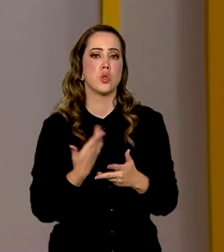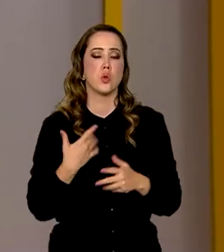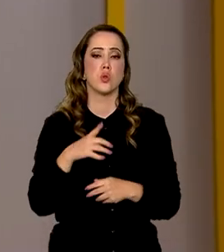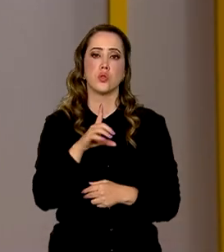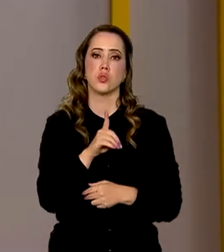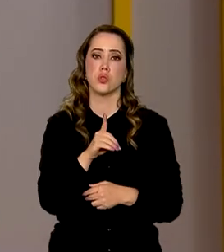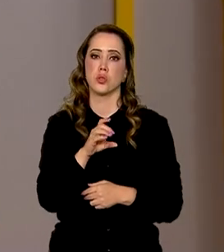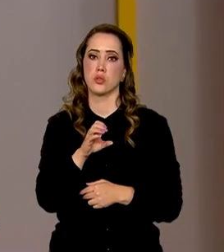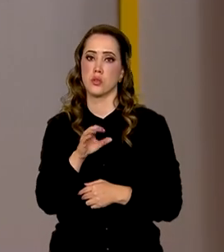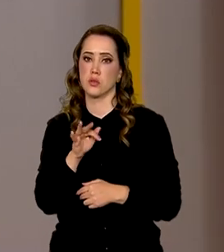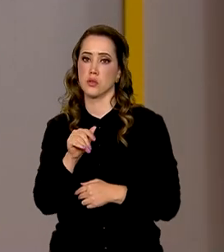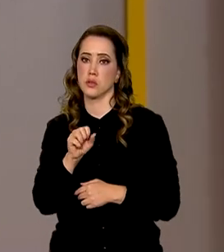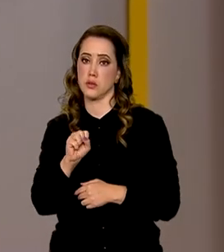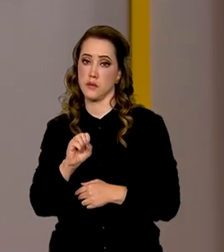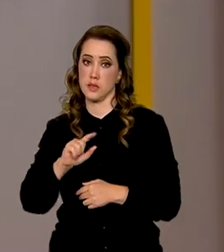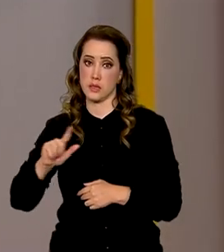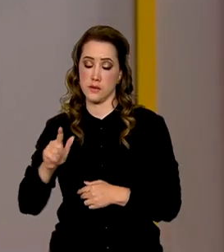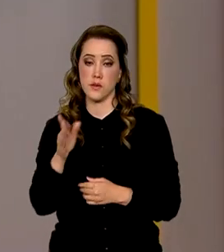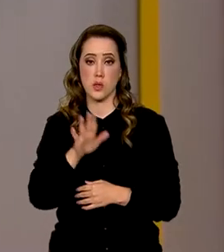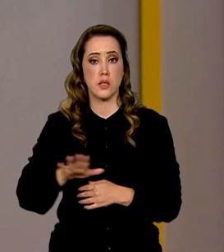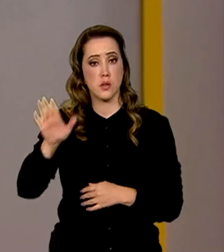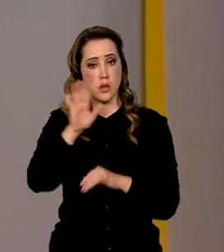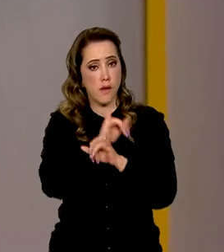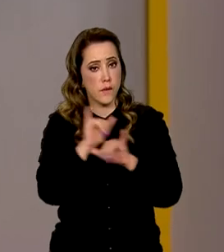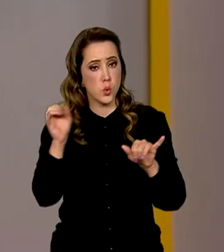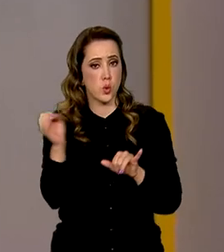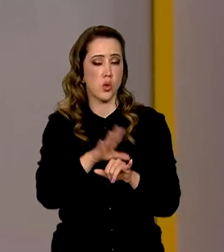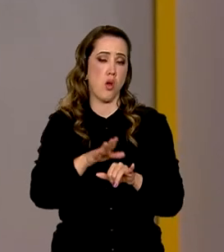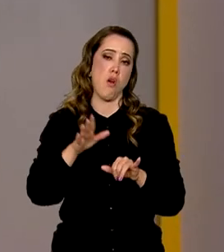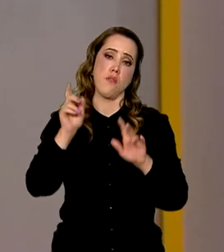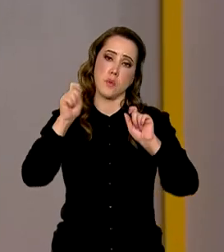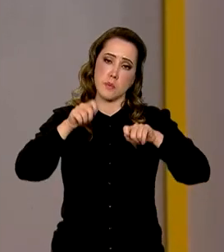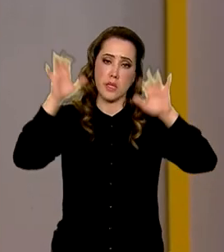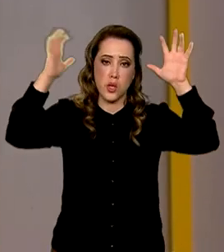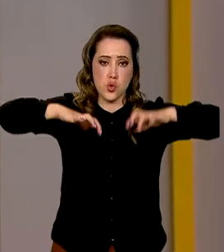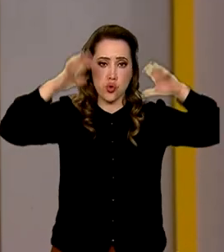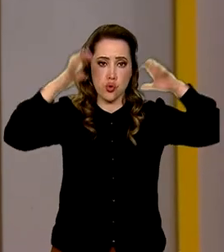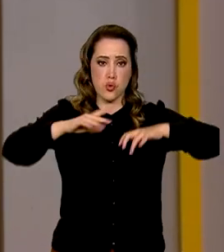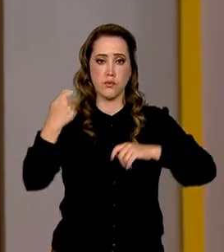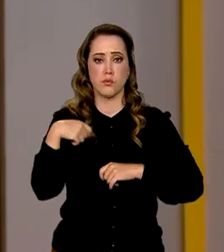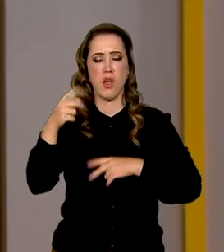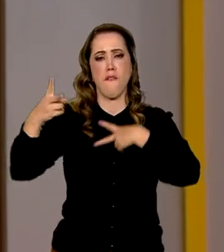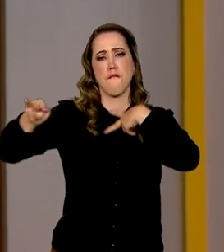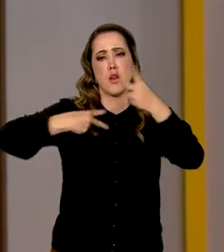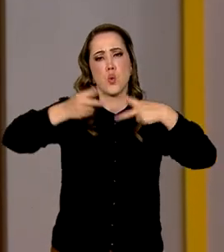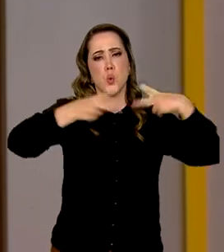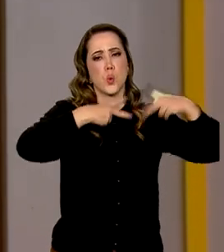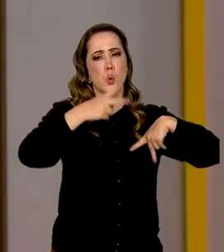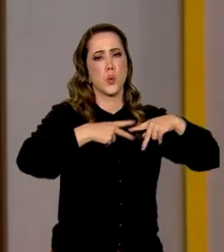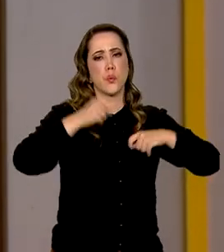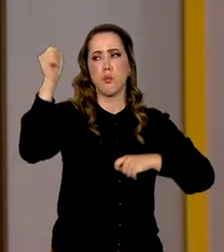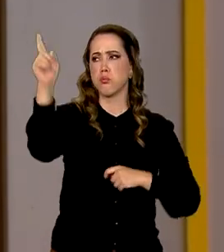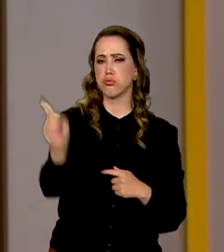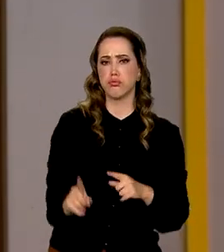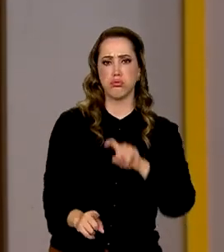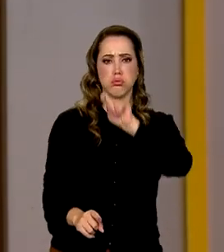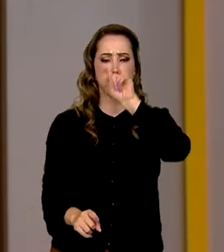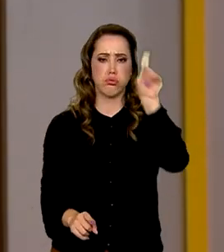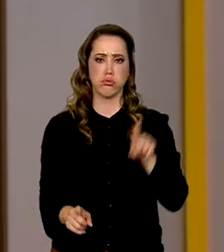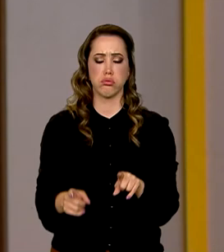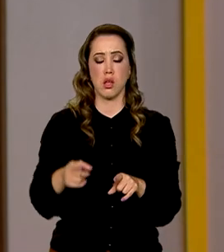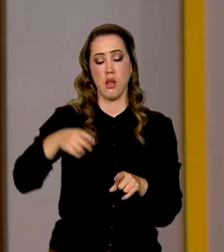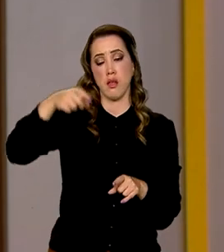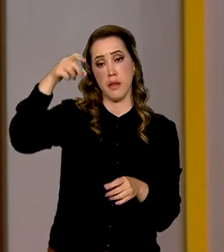a Defesa Civil Nacional emitiu um novo alerta de chuvas no Rio Grande do Sul. Vendavais, descargas elétricas e queda de